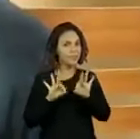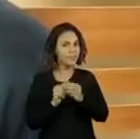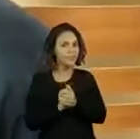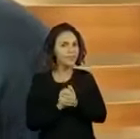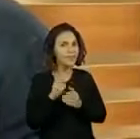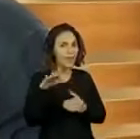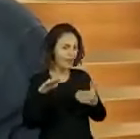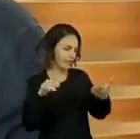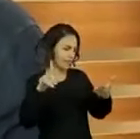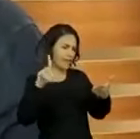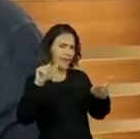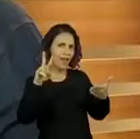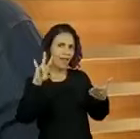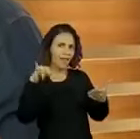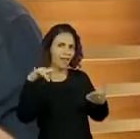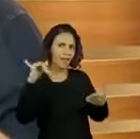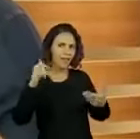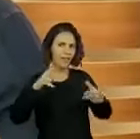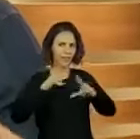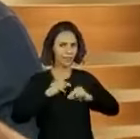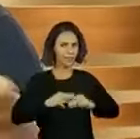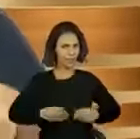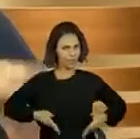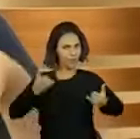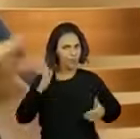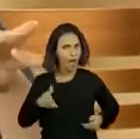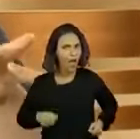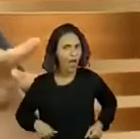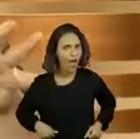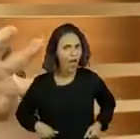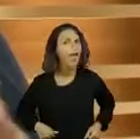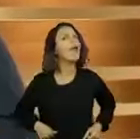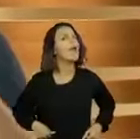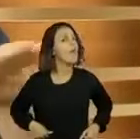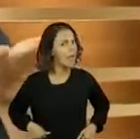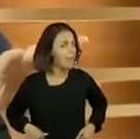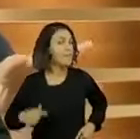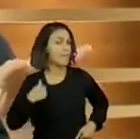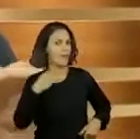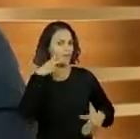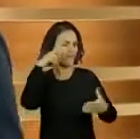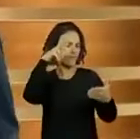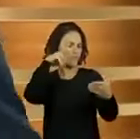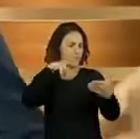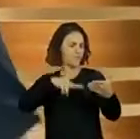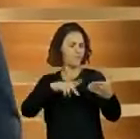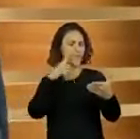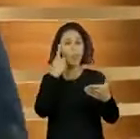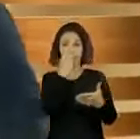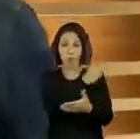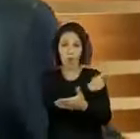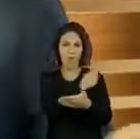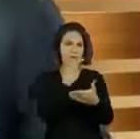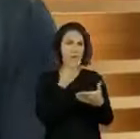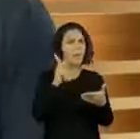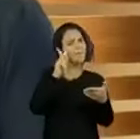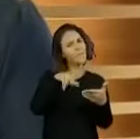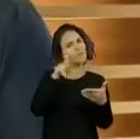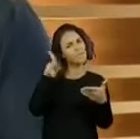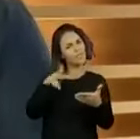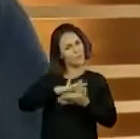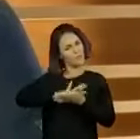Lavínia, você já tirou o pijama? Pois sabe. Esses dias eu estava ali no comentário, aí teve uma estudante que falou, nossa, o professor é